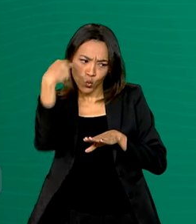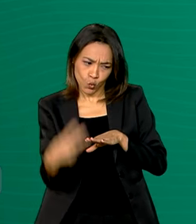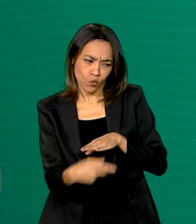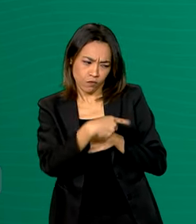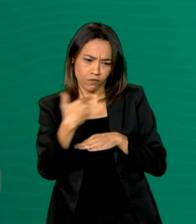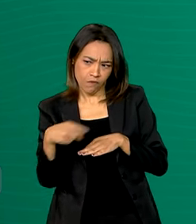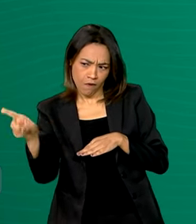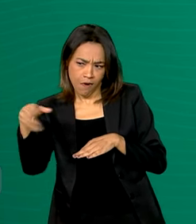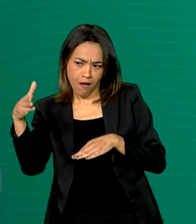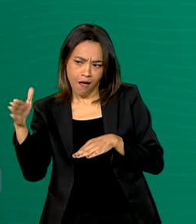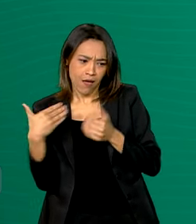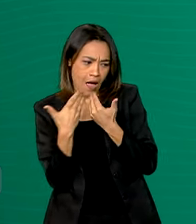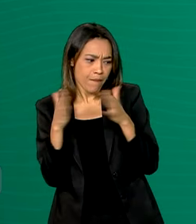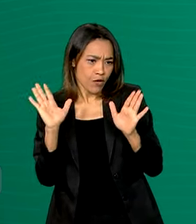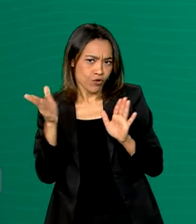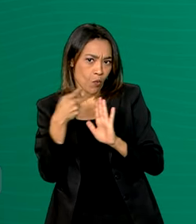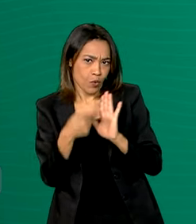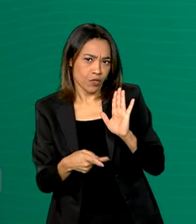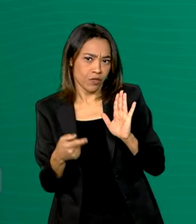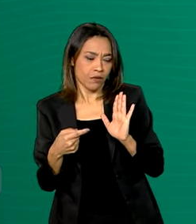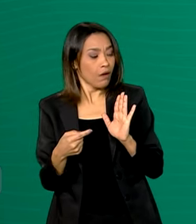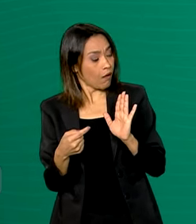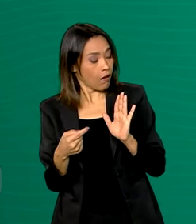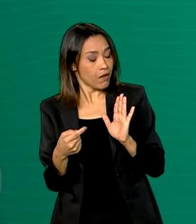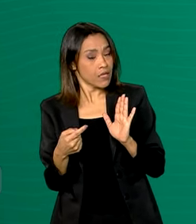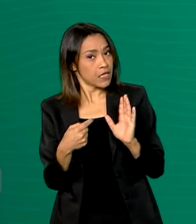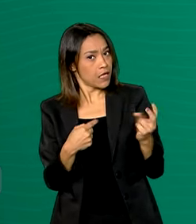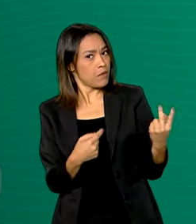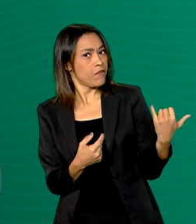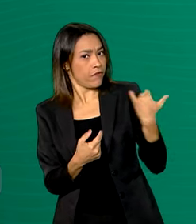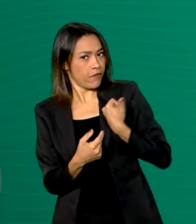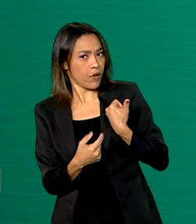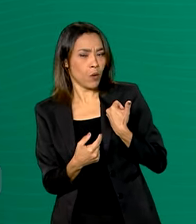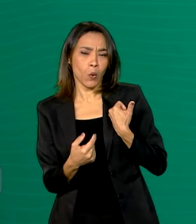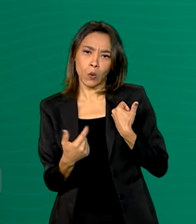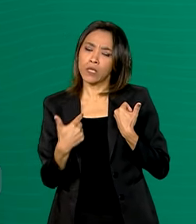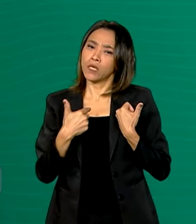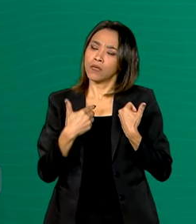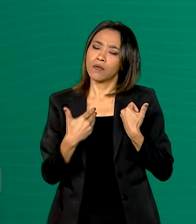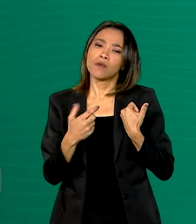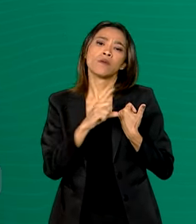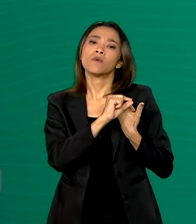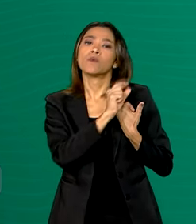novo projeto no Centro Olímpico. E ele falou que eu tinha um grande